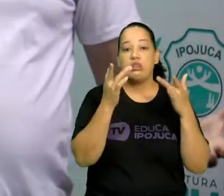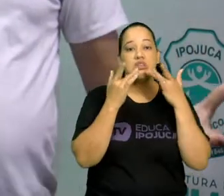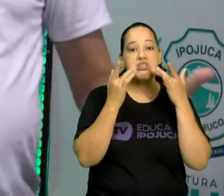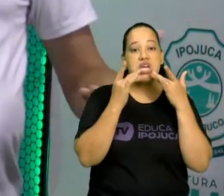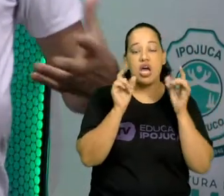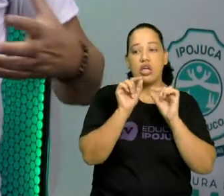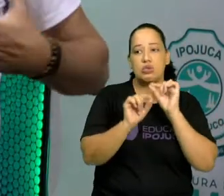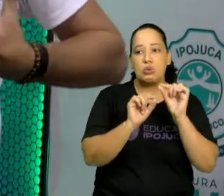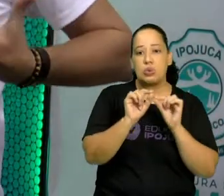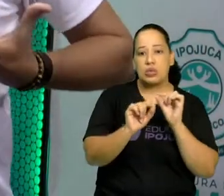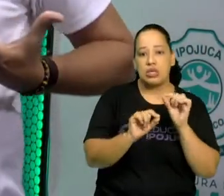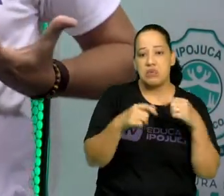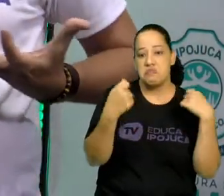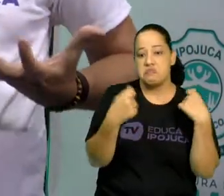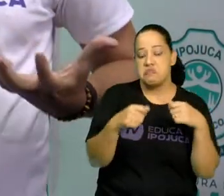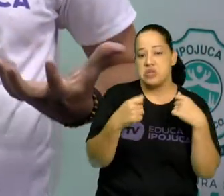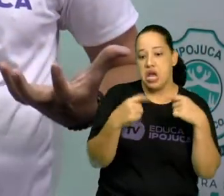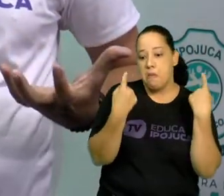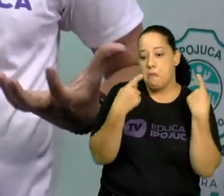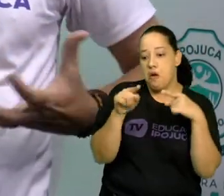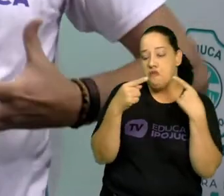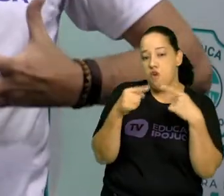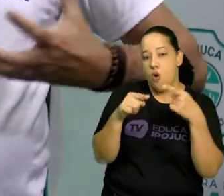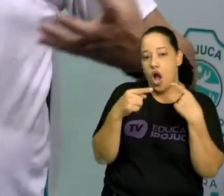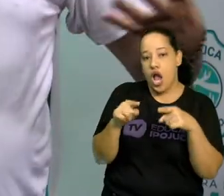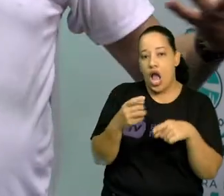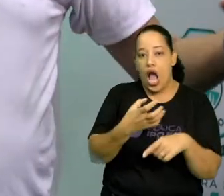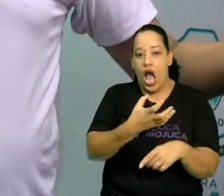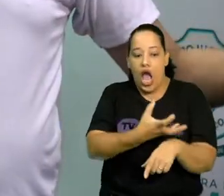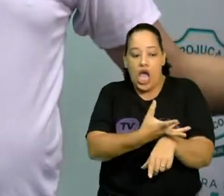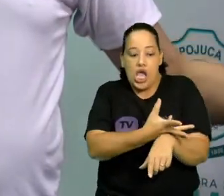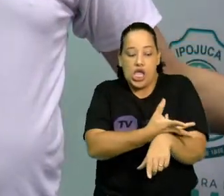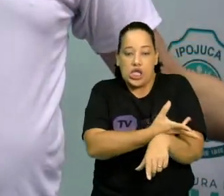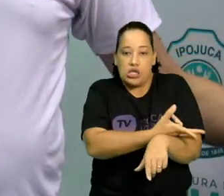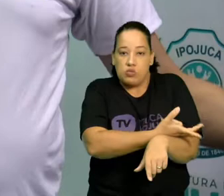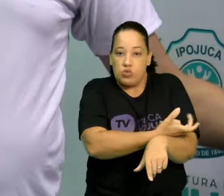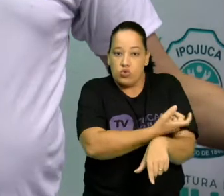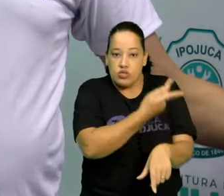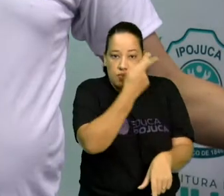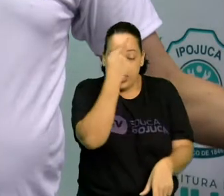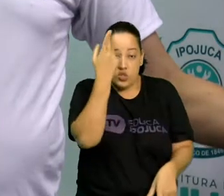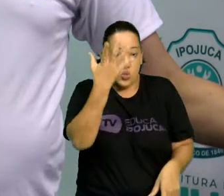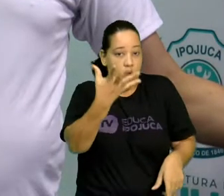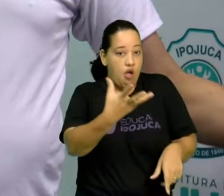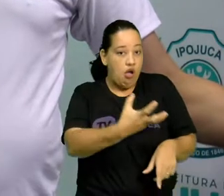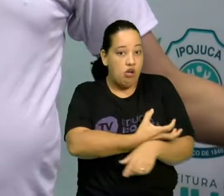catártico? Provocar emoção, fazer emoção explodir nas pessoas.